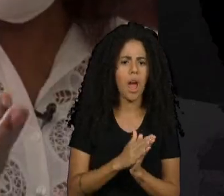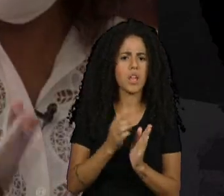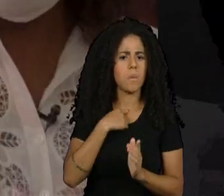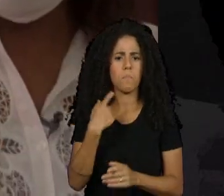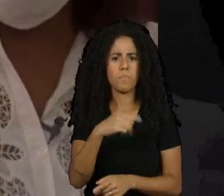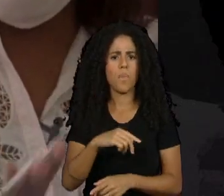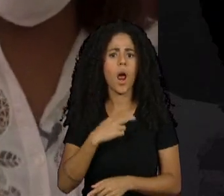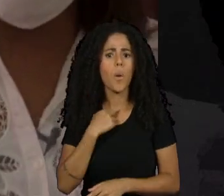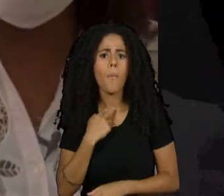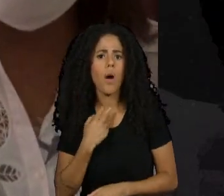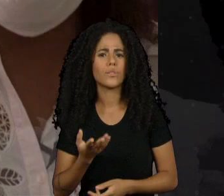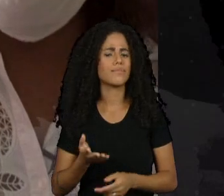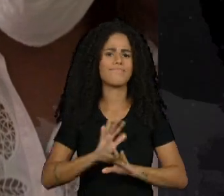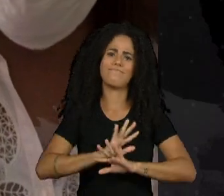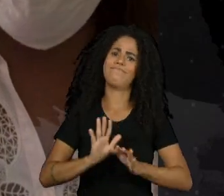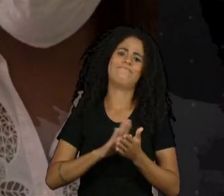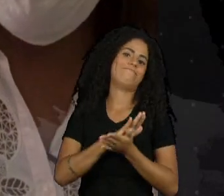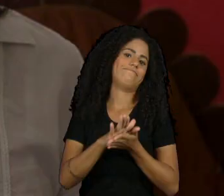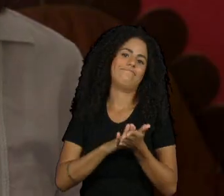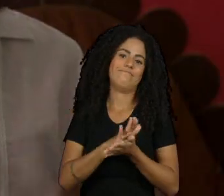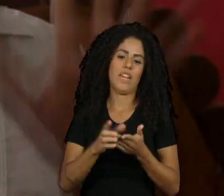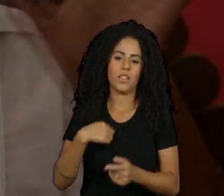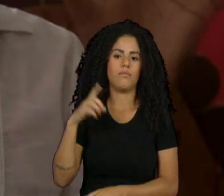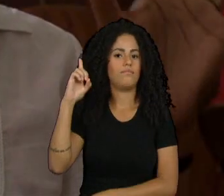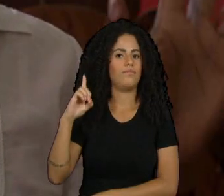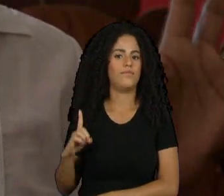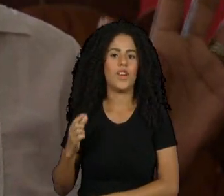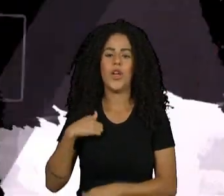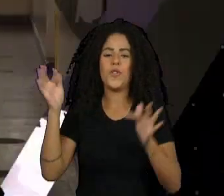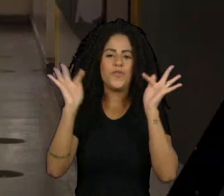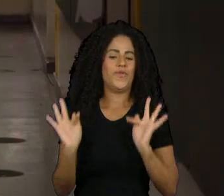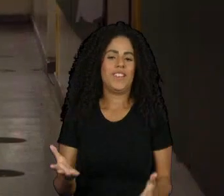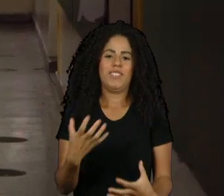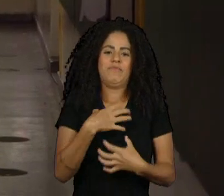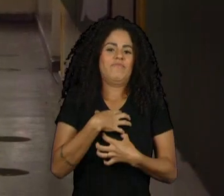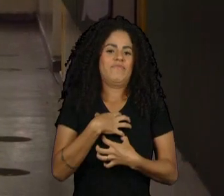porque a diretora é uma transexual. Sou uma felizarda.